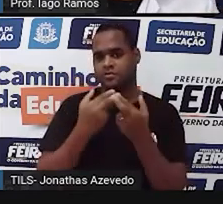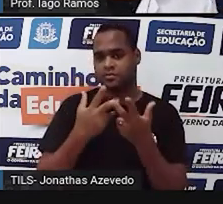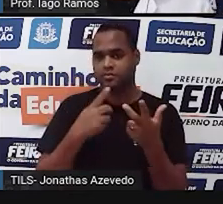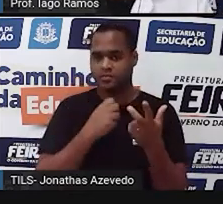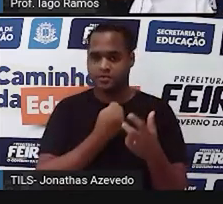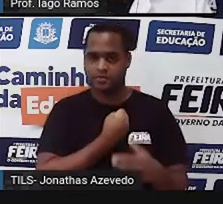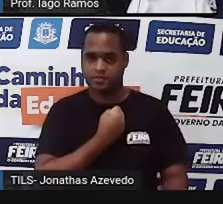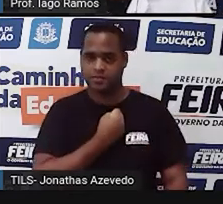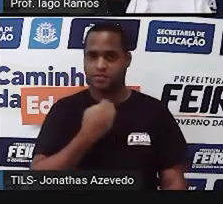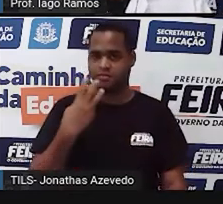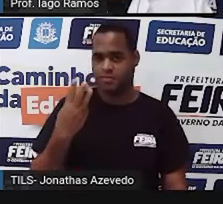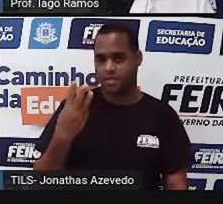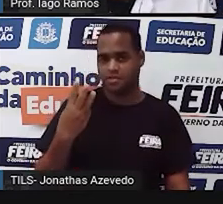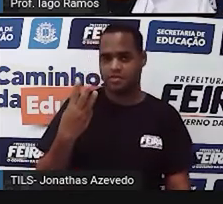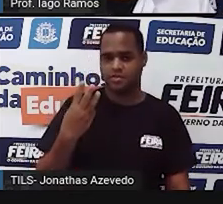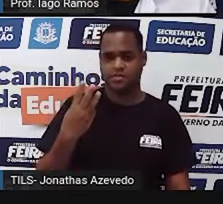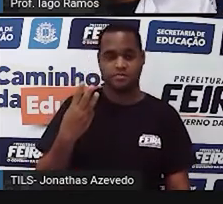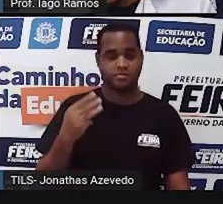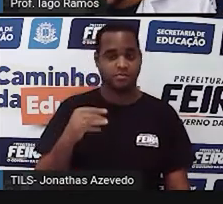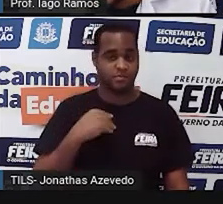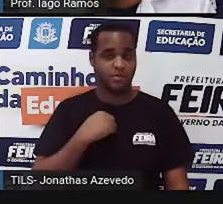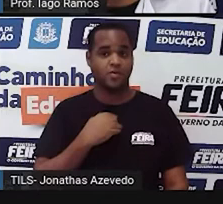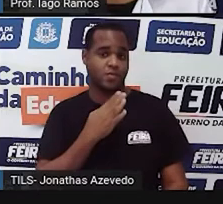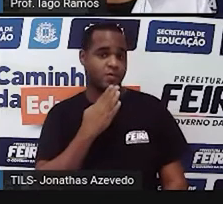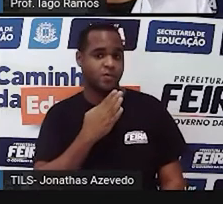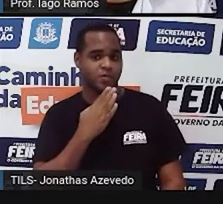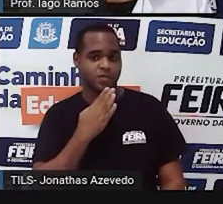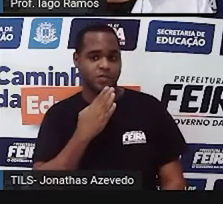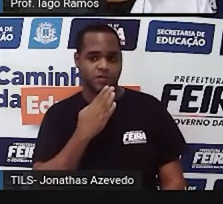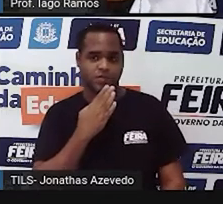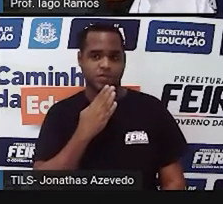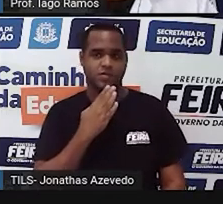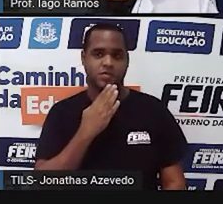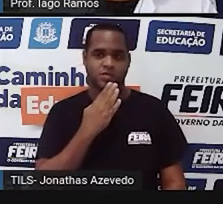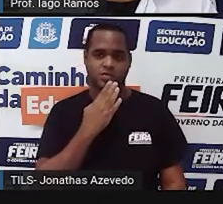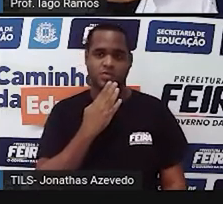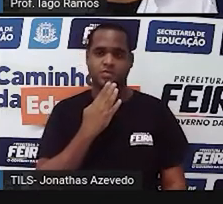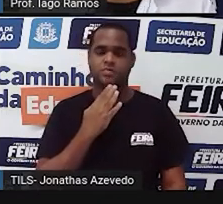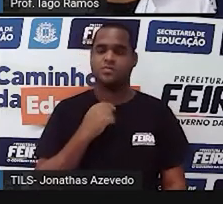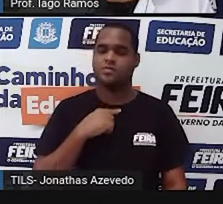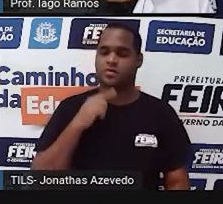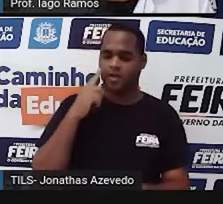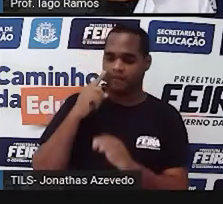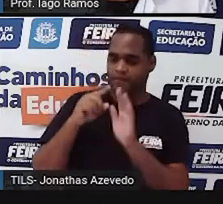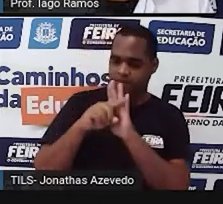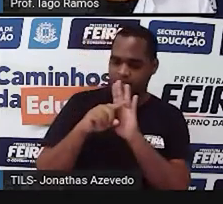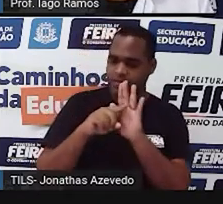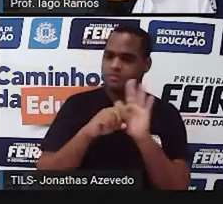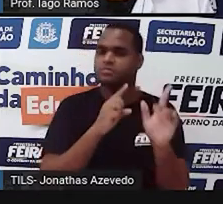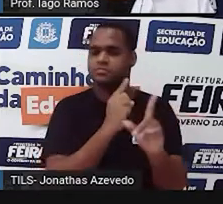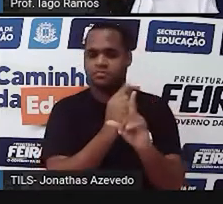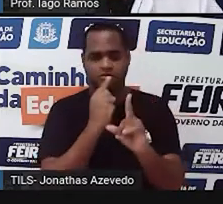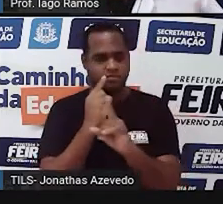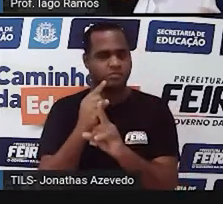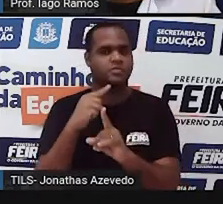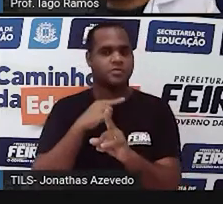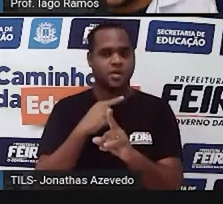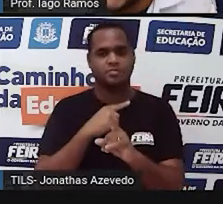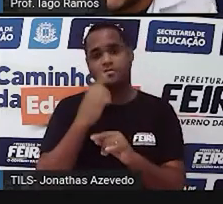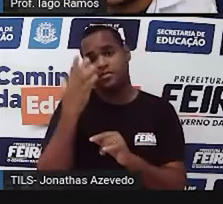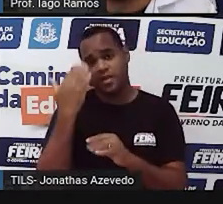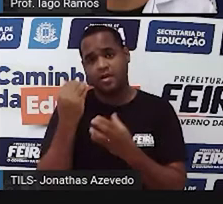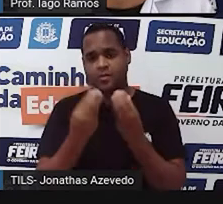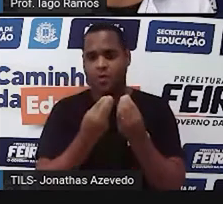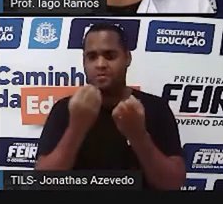a 3. Como assim? Eu conheço, porque já fiz pesquisa sobre ela. Sei